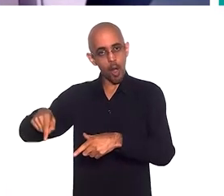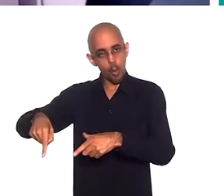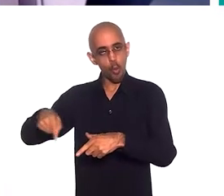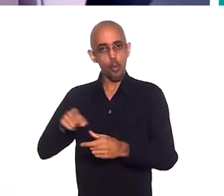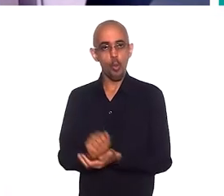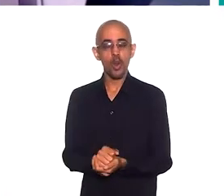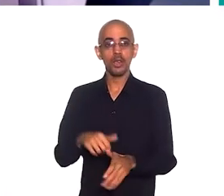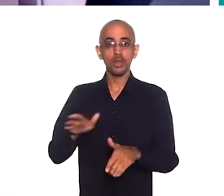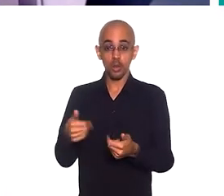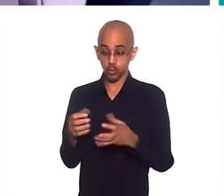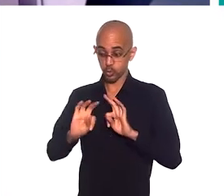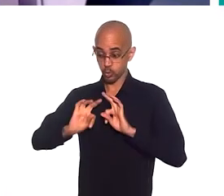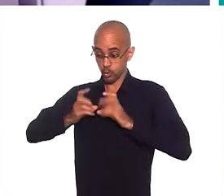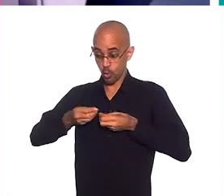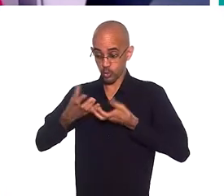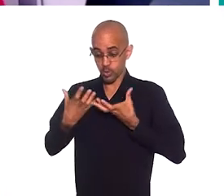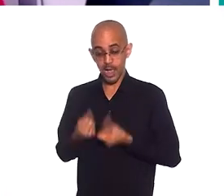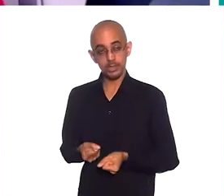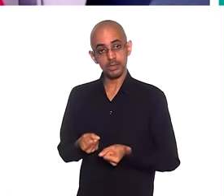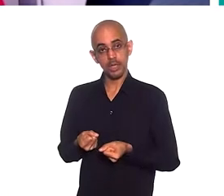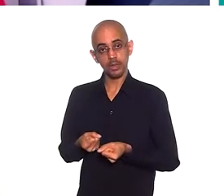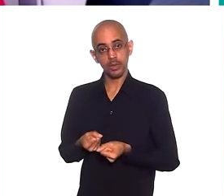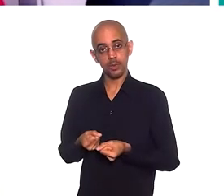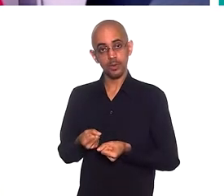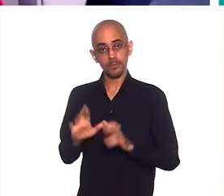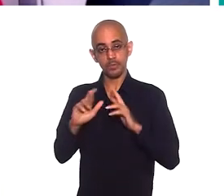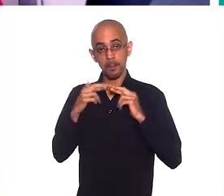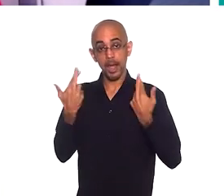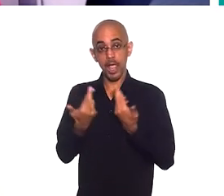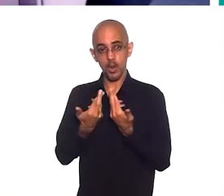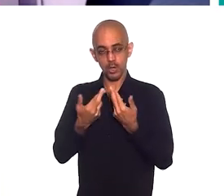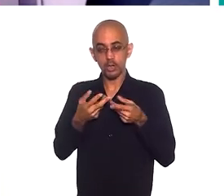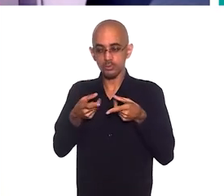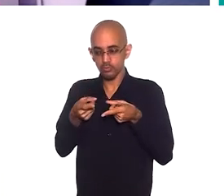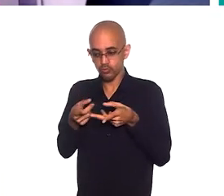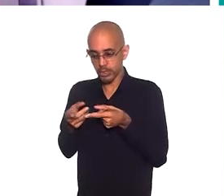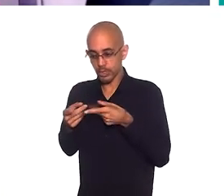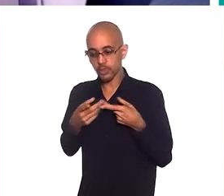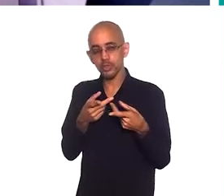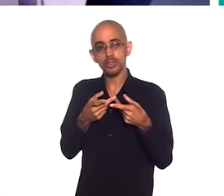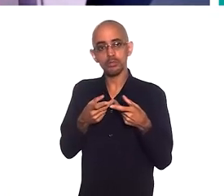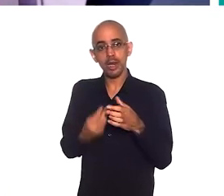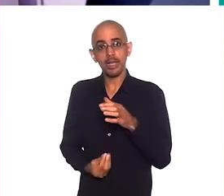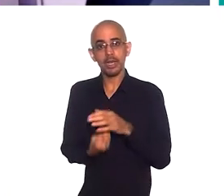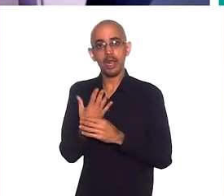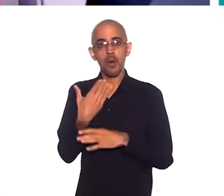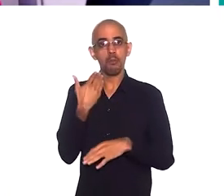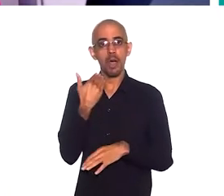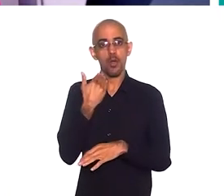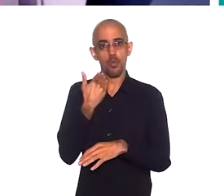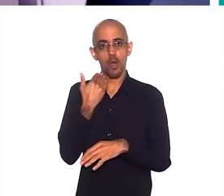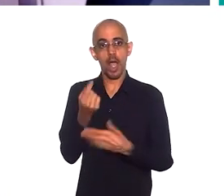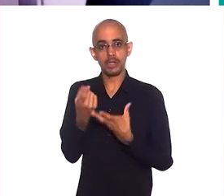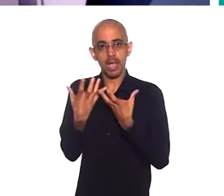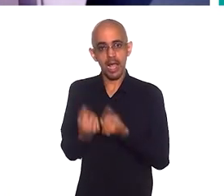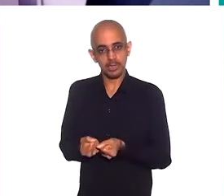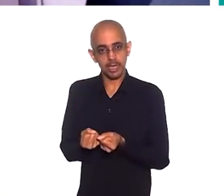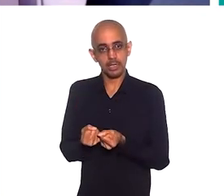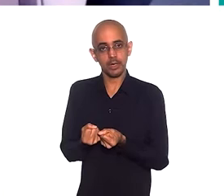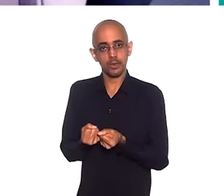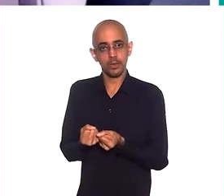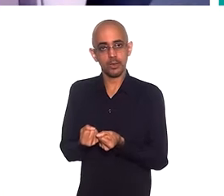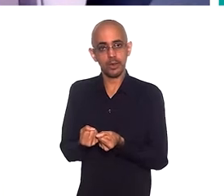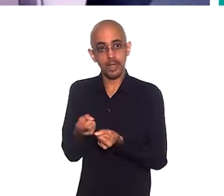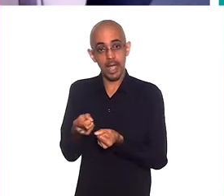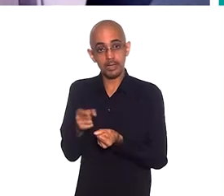E ali todo mundo aceita, os comerciantes, tudo reúne, conversa, e para montar o banco. Aí ali eles aceitam essa